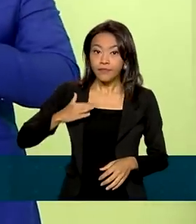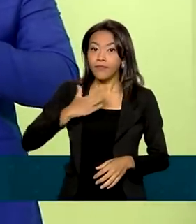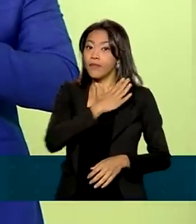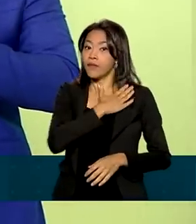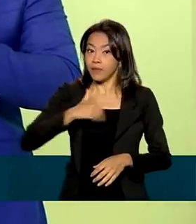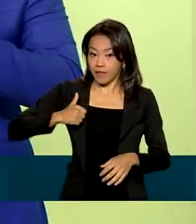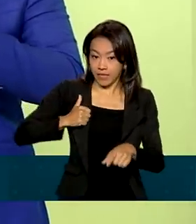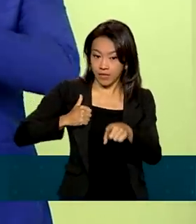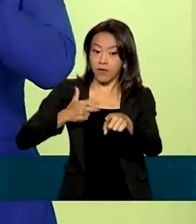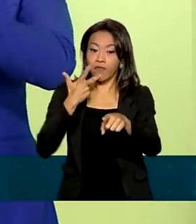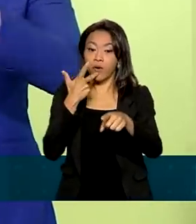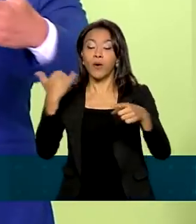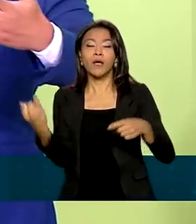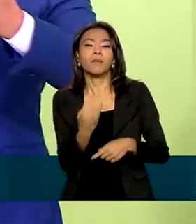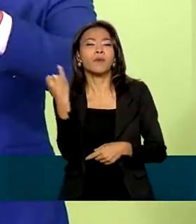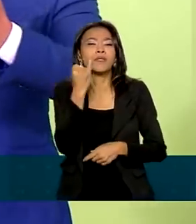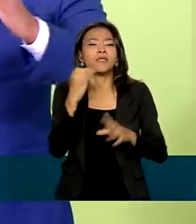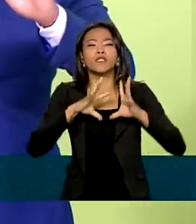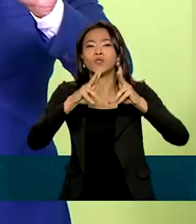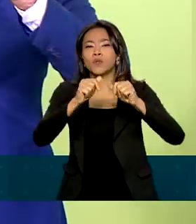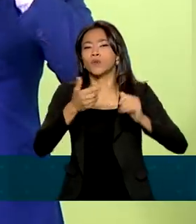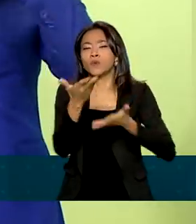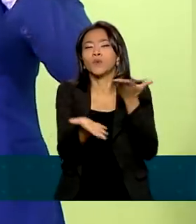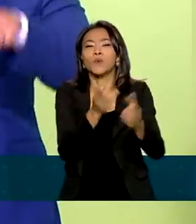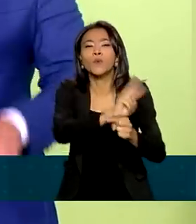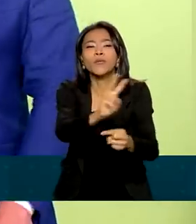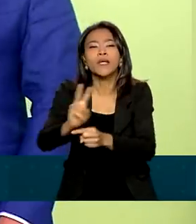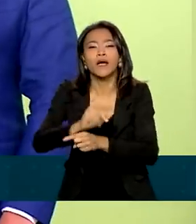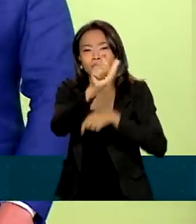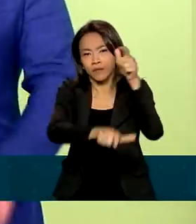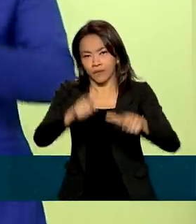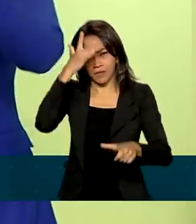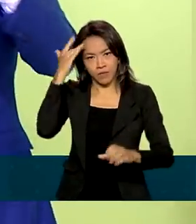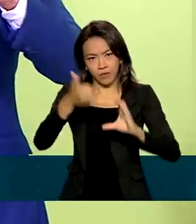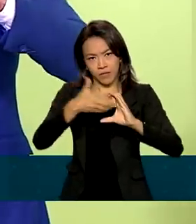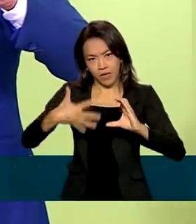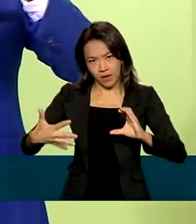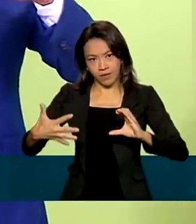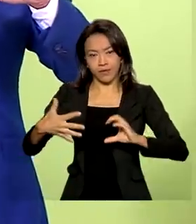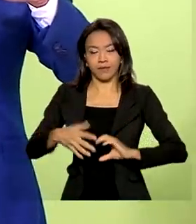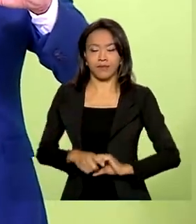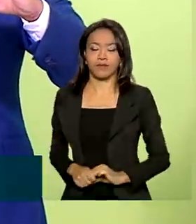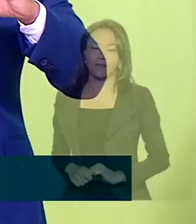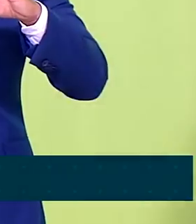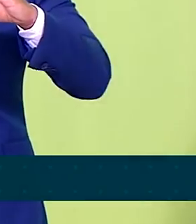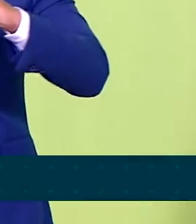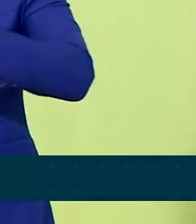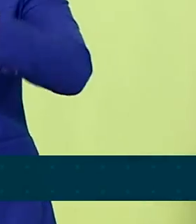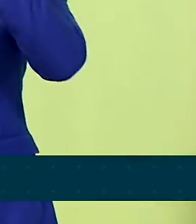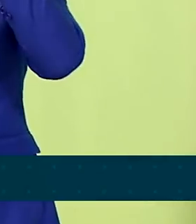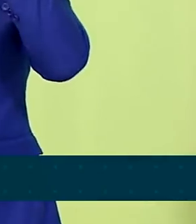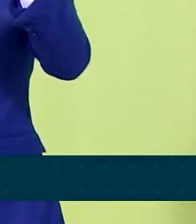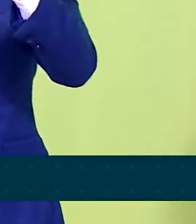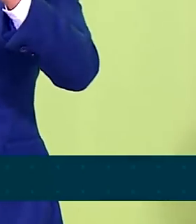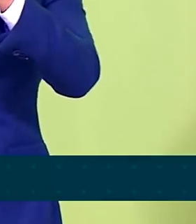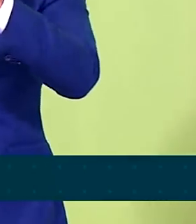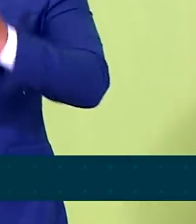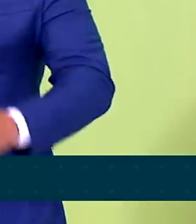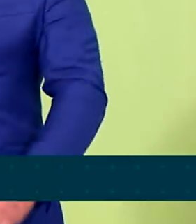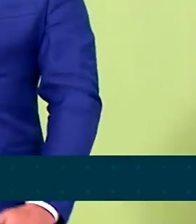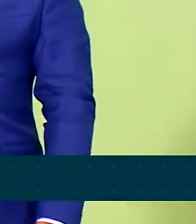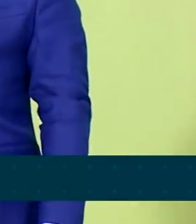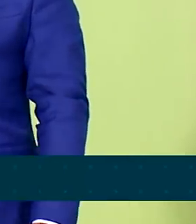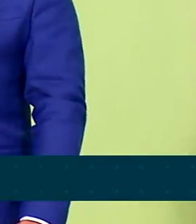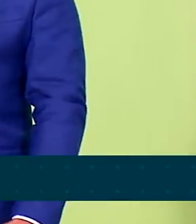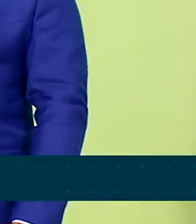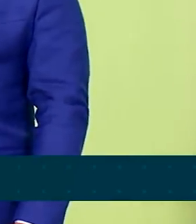participação de todos no cuidado às pessoas com doenças raras. Sou grata a todos os ministros por entenderem que